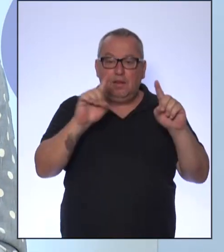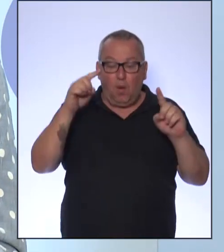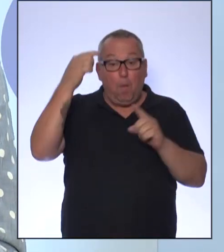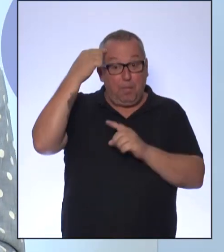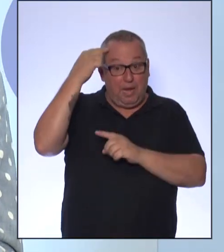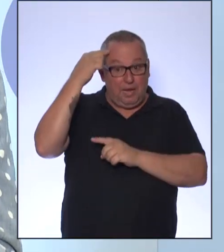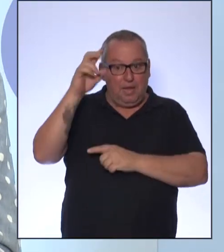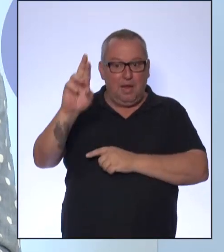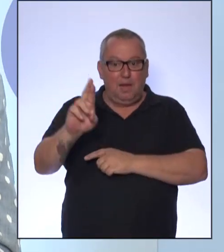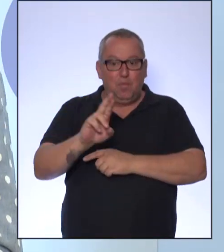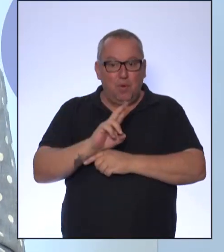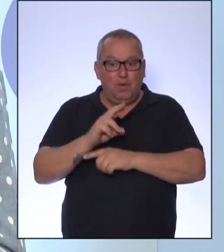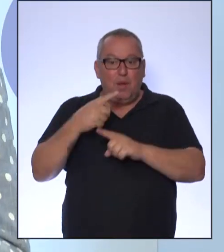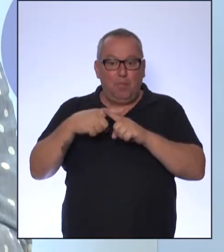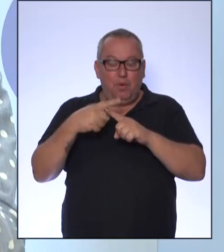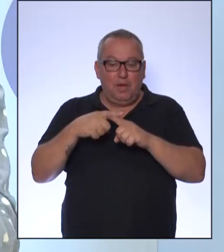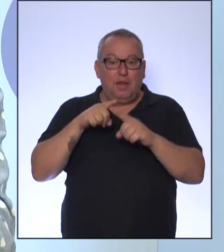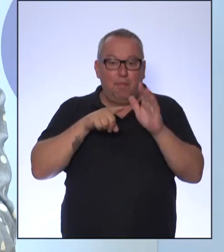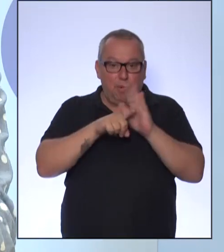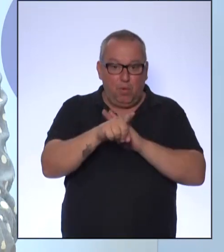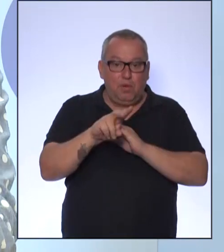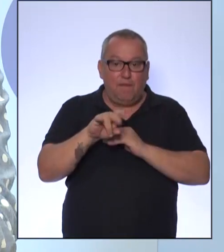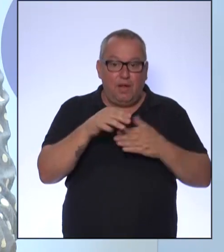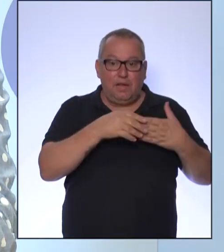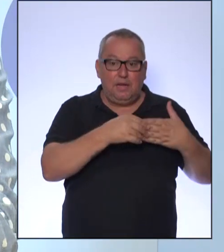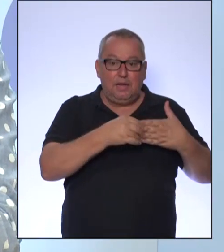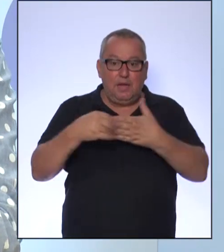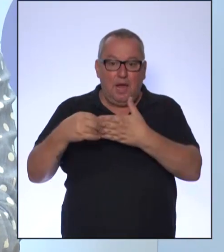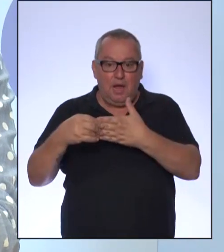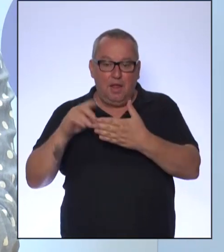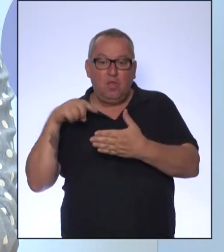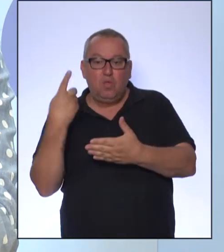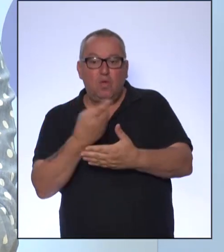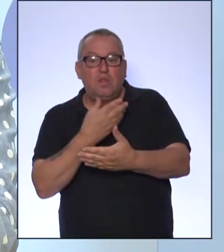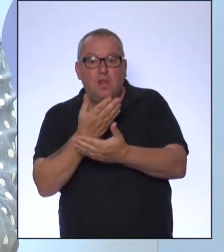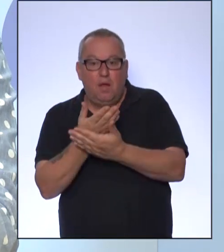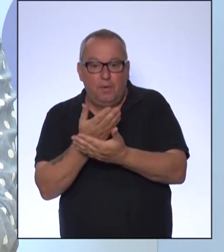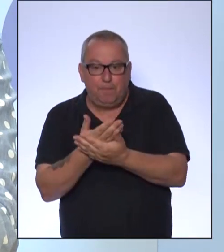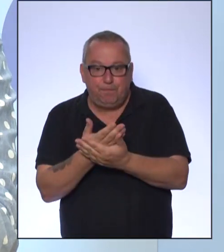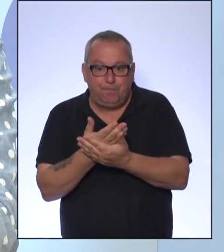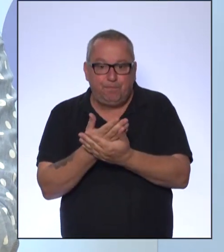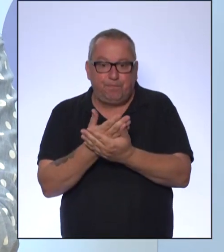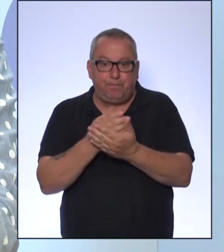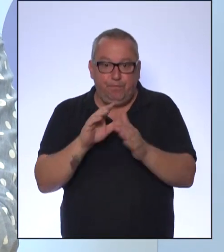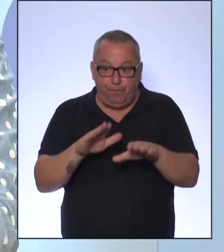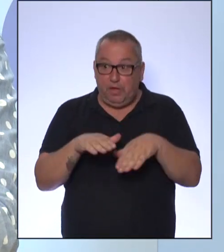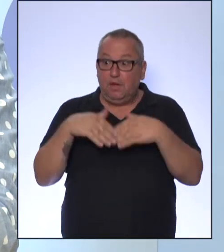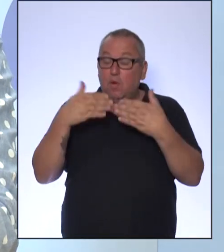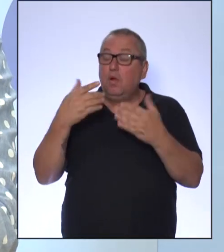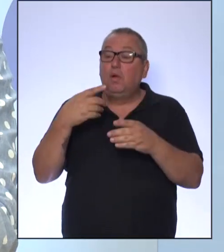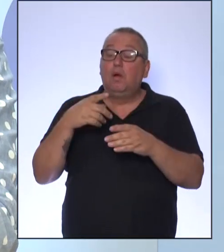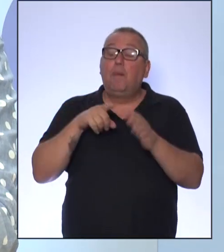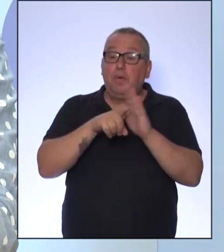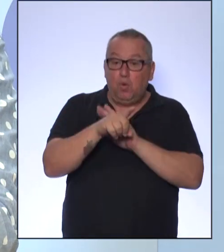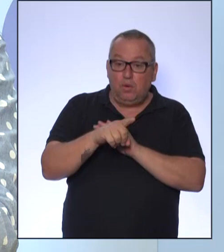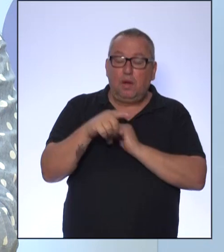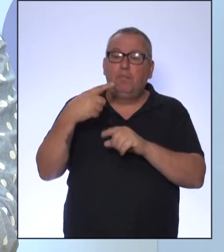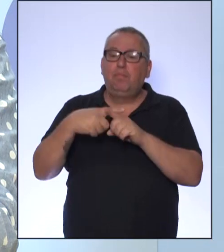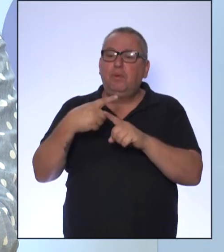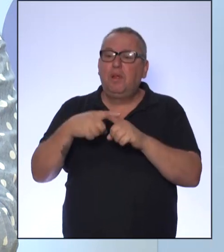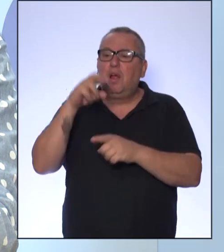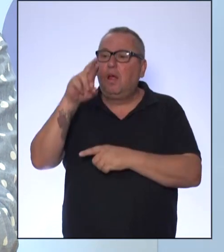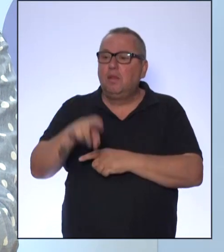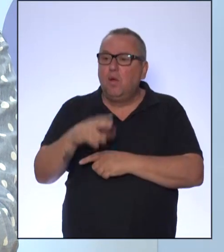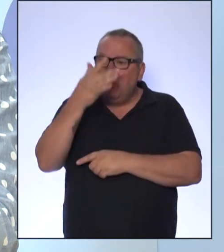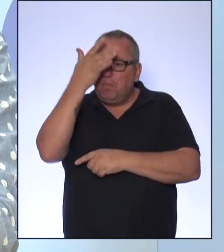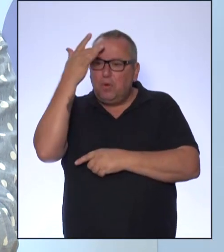que essa pergunta vai nortear a nossa aula. Então, só retomando mais uma vez o questionamento. Quais seriam as razões que motivam as pessoas